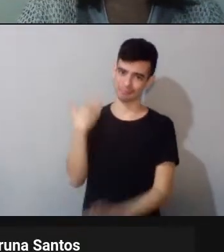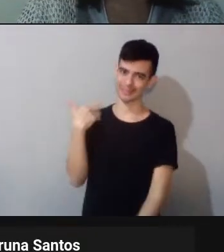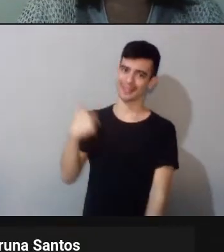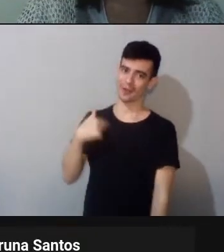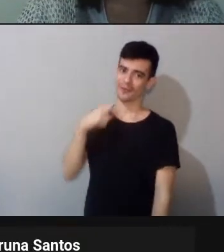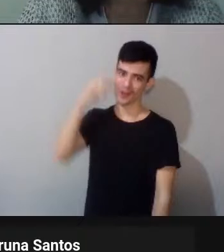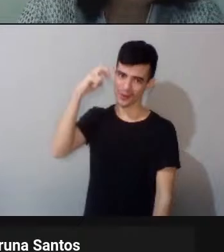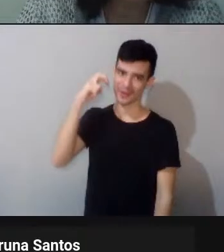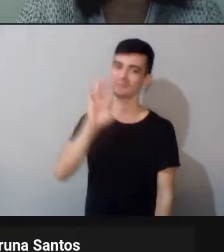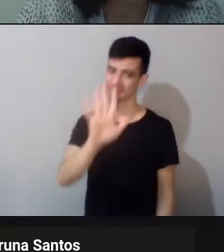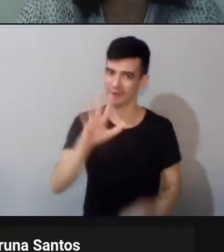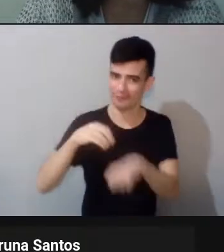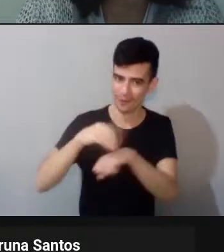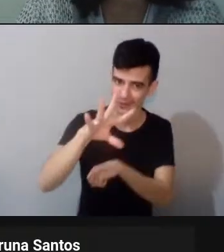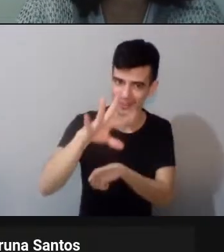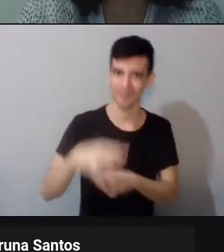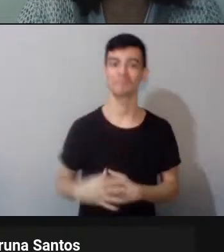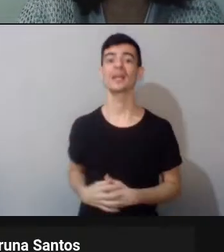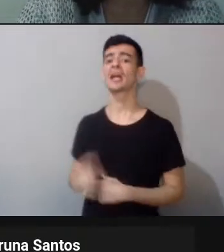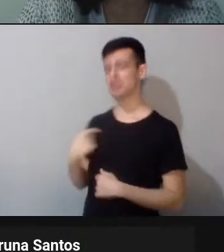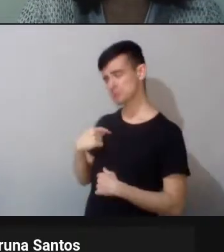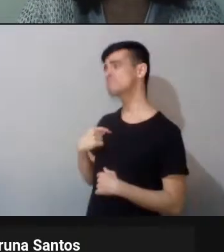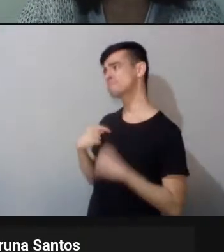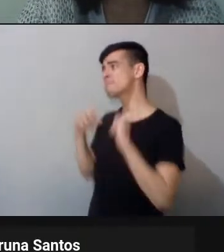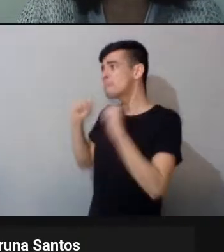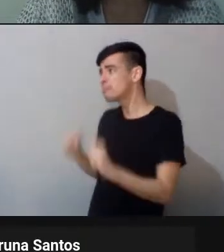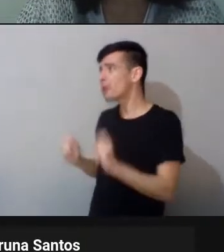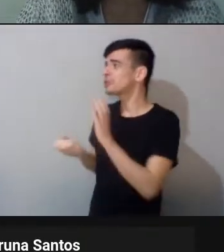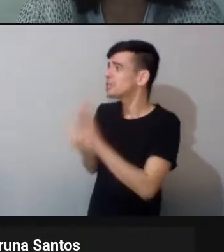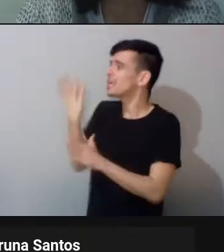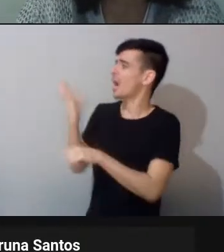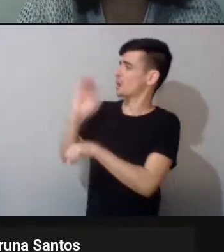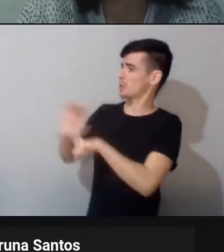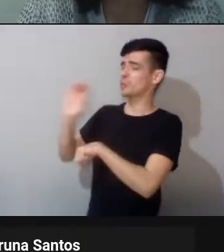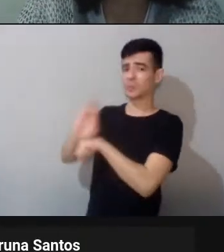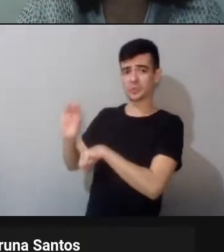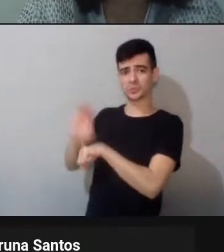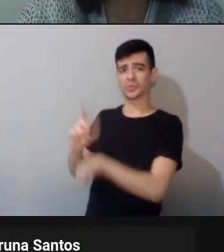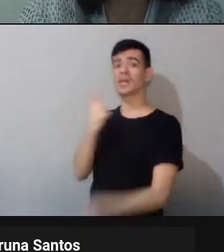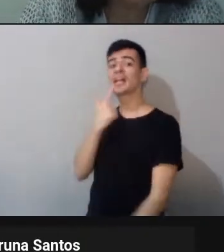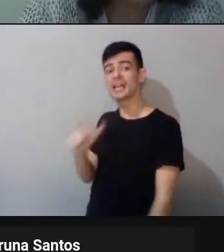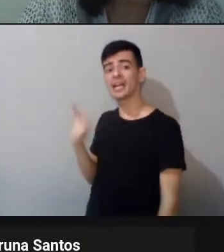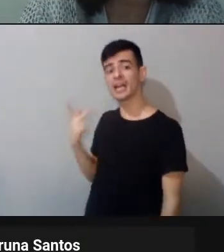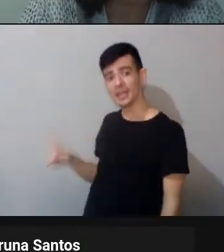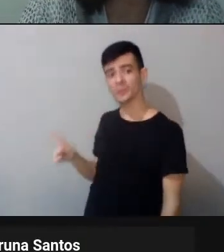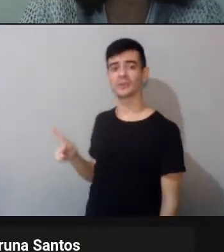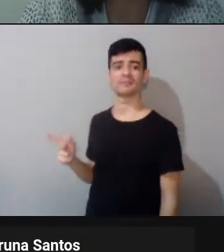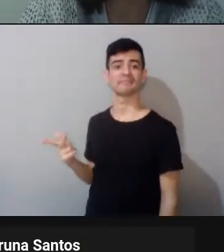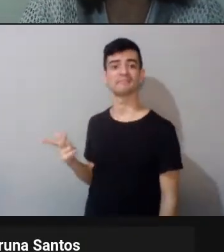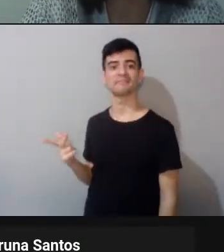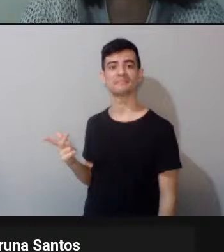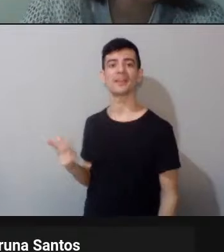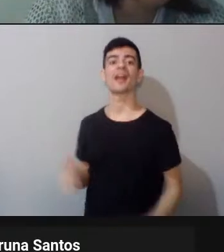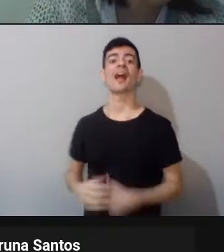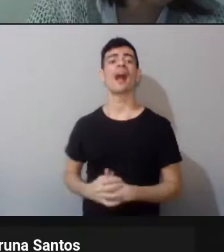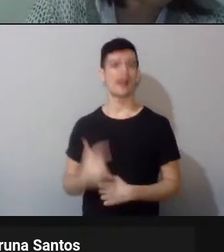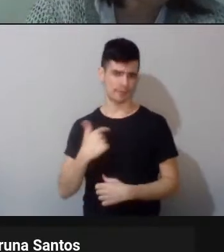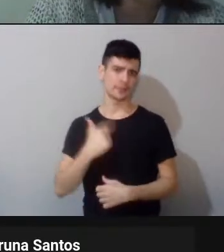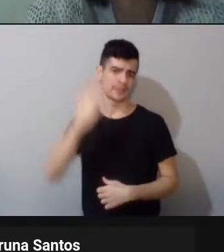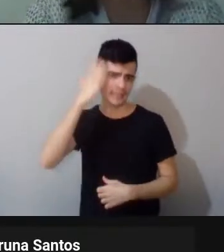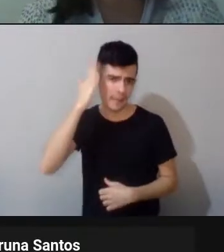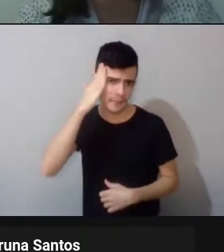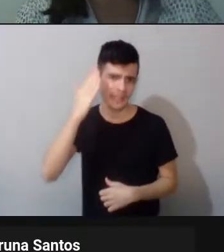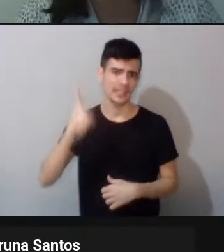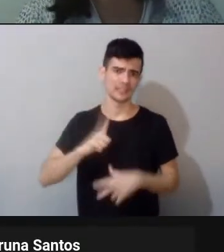eu disse assim, então tá, vamos montar um curso de língua caingangue, e eu sabia que tinha essa diversidade de gente que